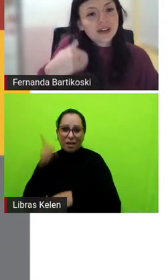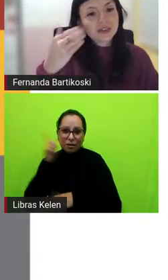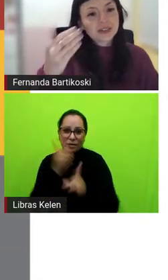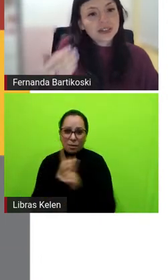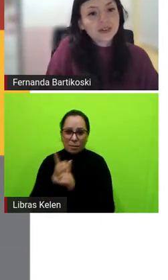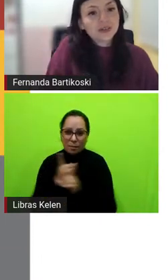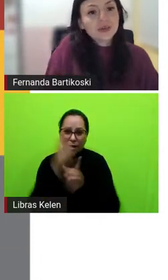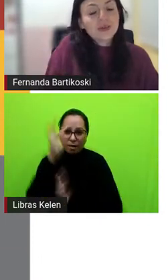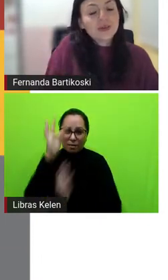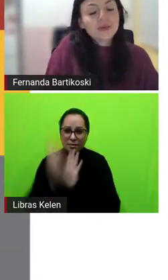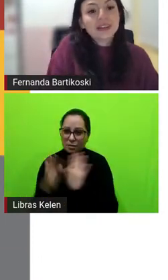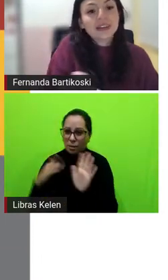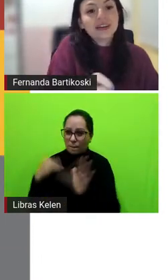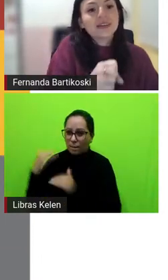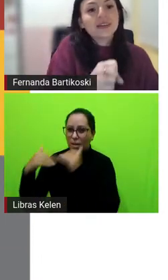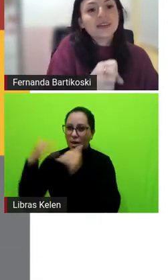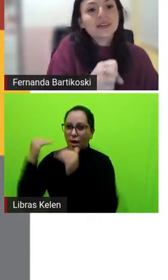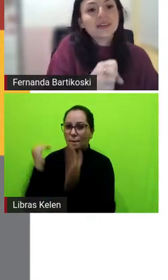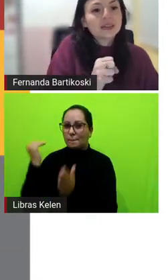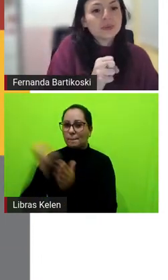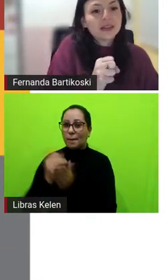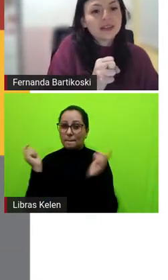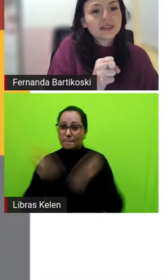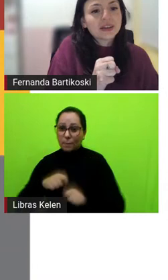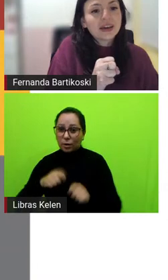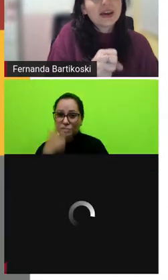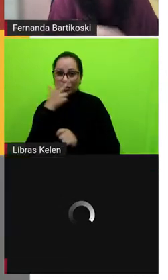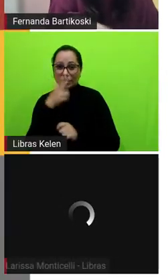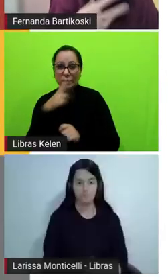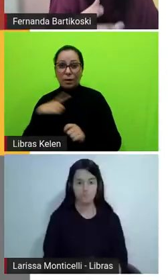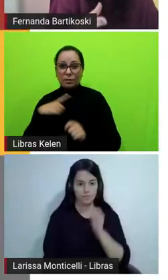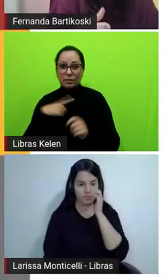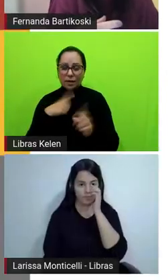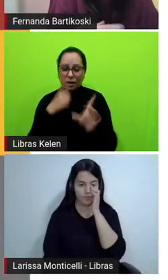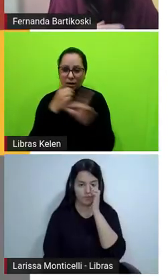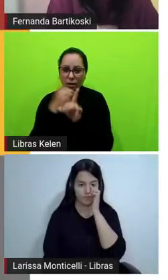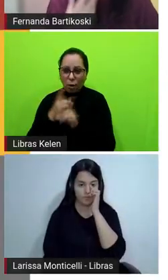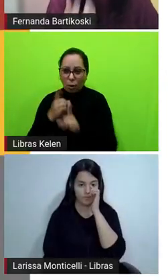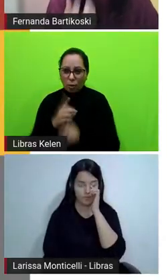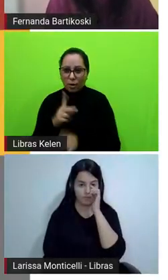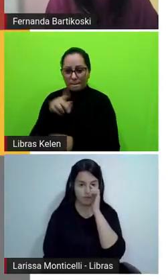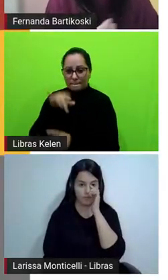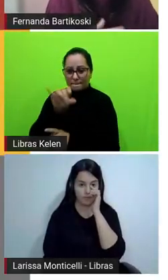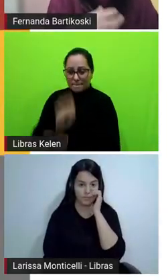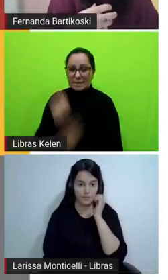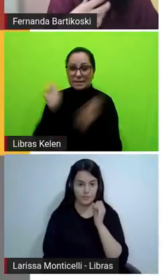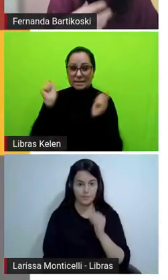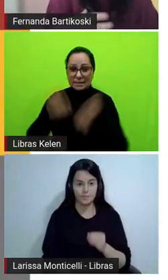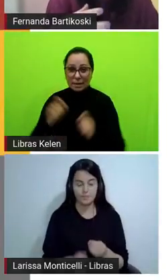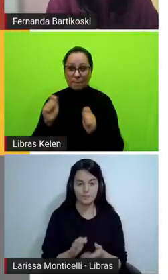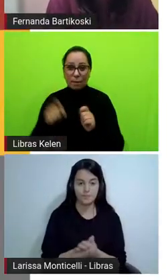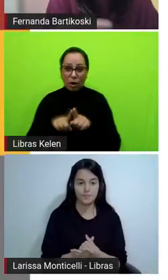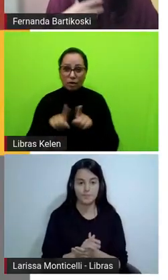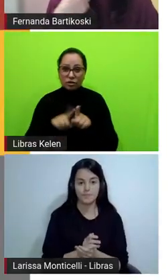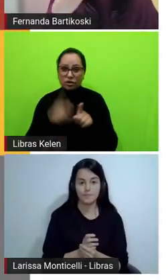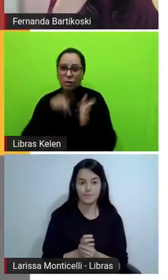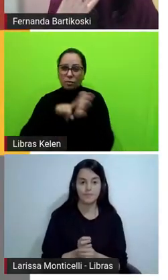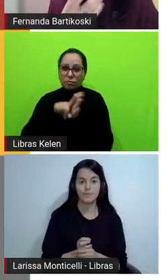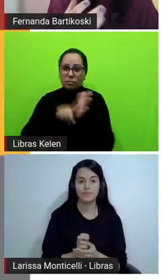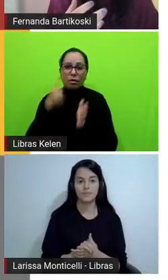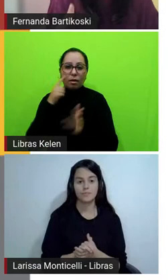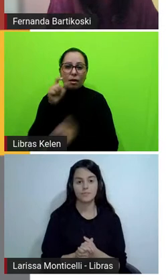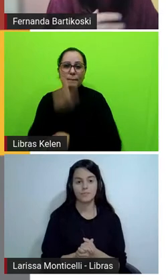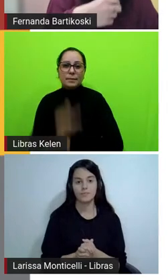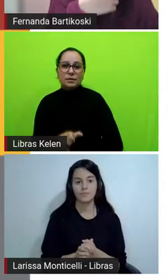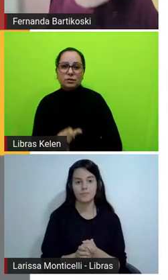avançando, poder ter as pistas para sim formular hipóteses de quem é o, quem, quem